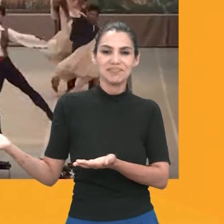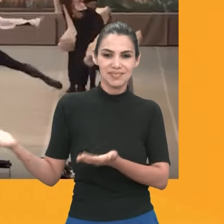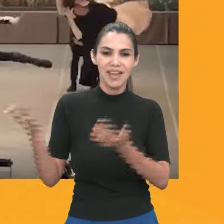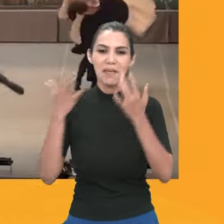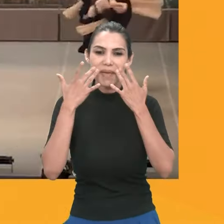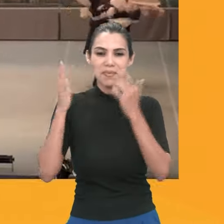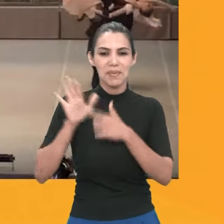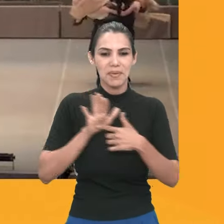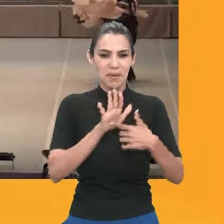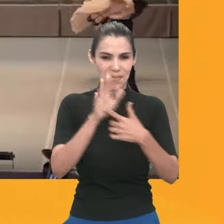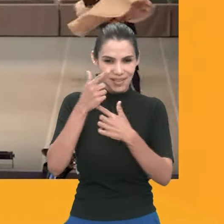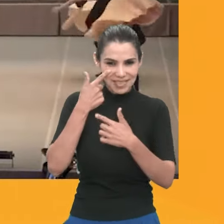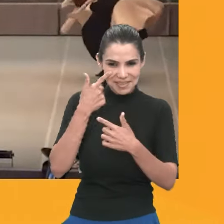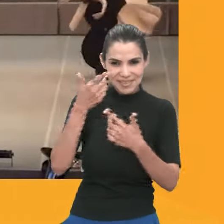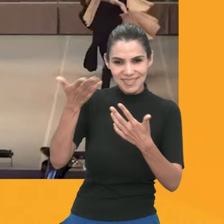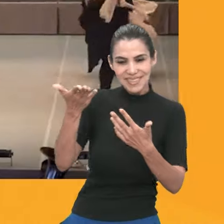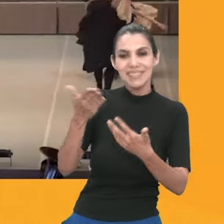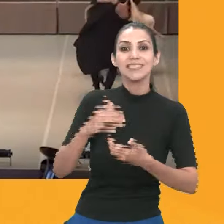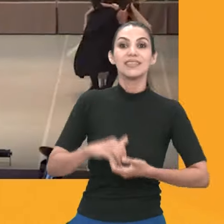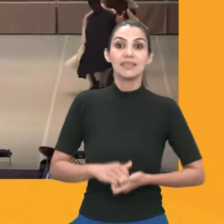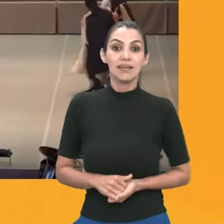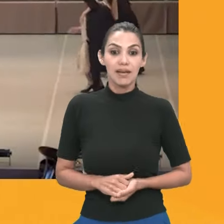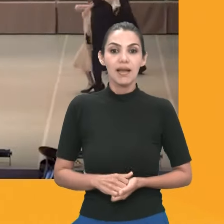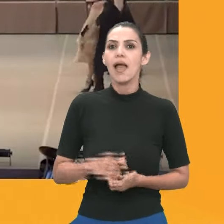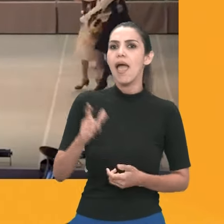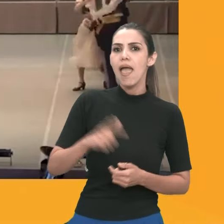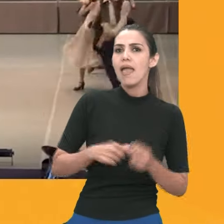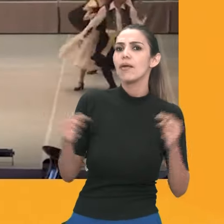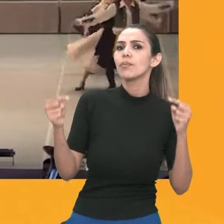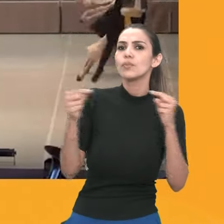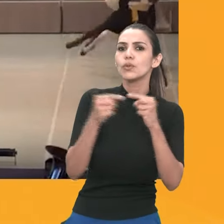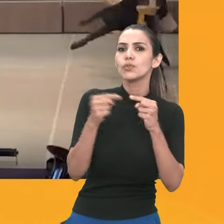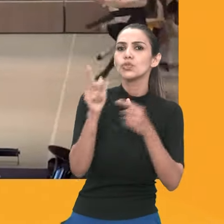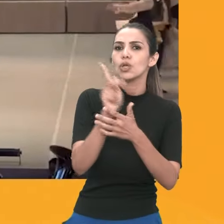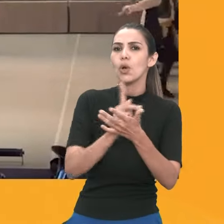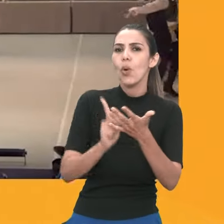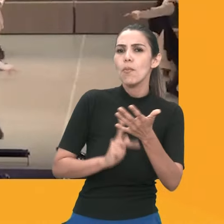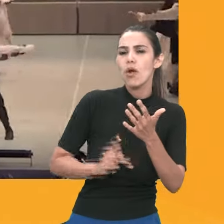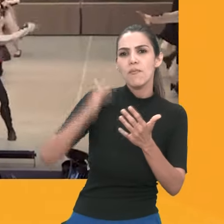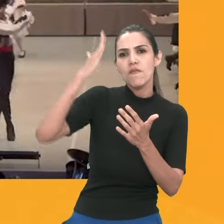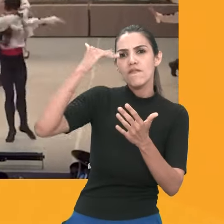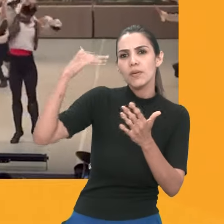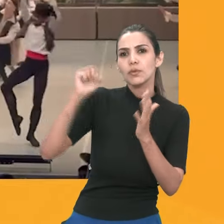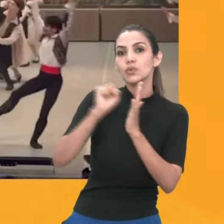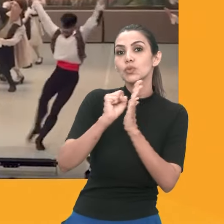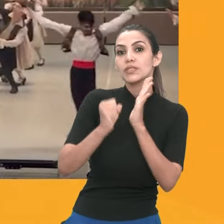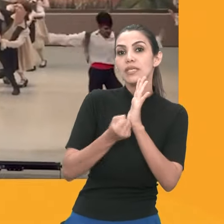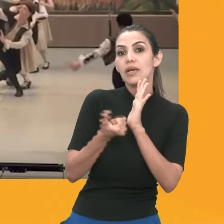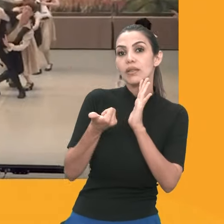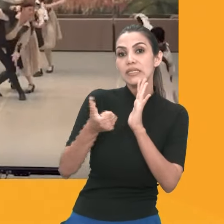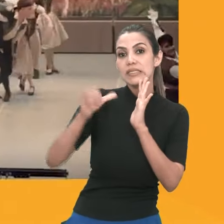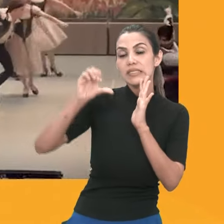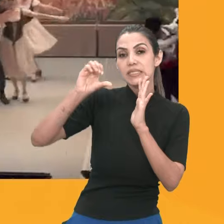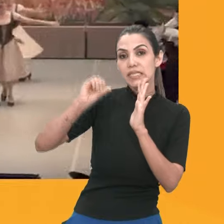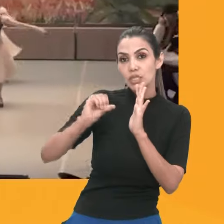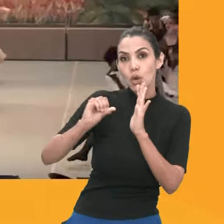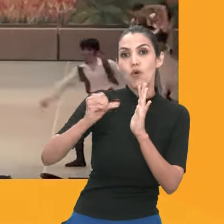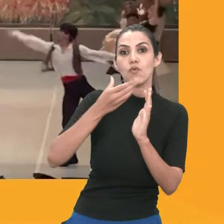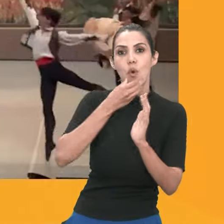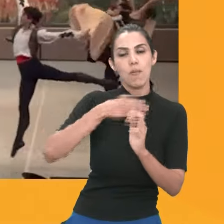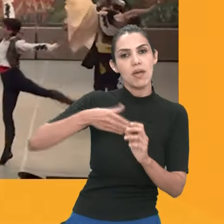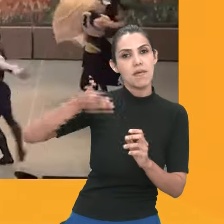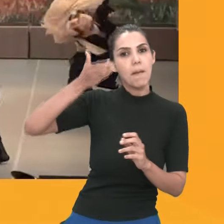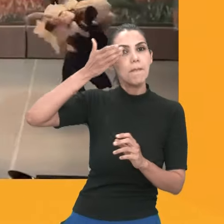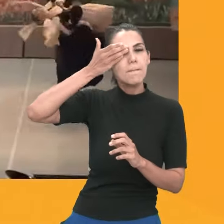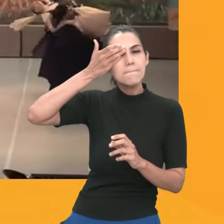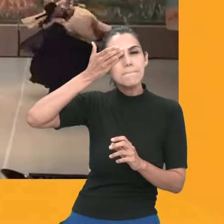acompanham aí agora na tela, que é baseado no conhecido poema inglês do século XIX. Na peça o Pirata Conrá se apaixona por Medora, que é